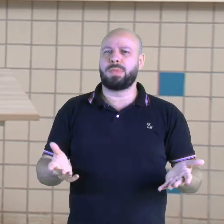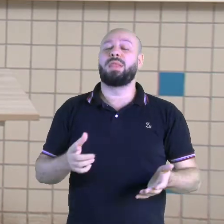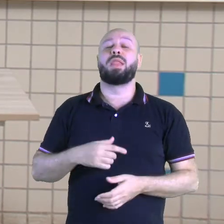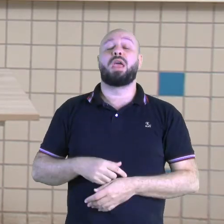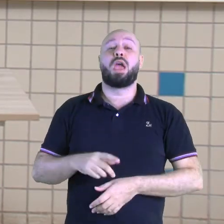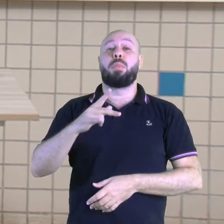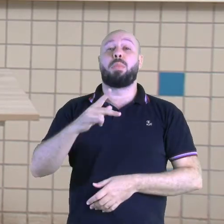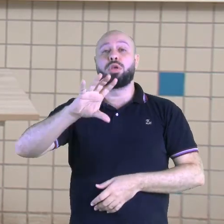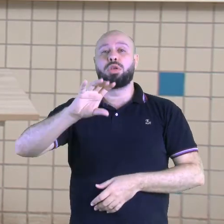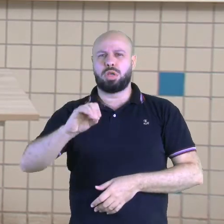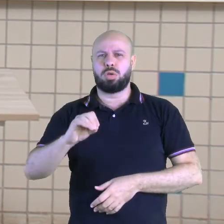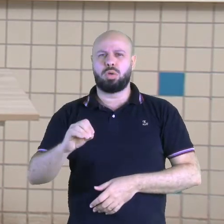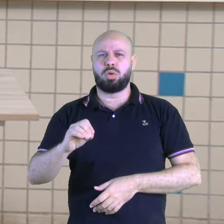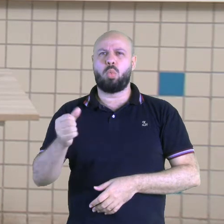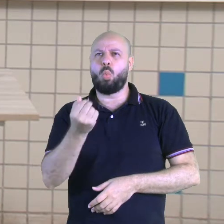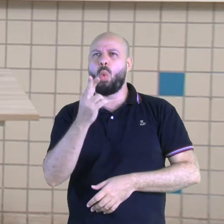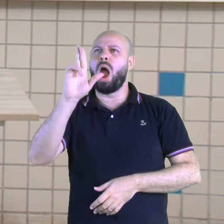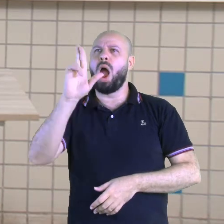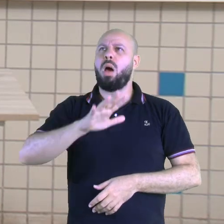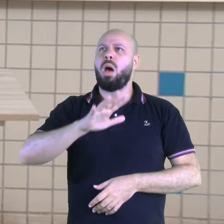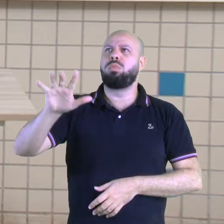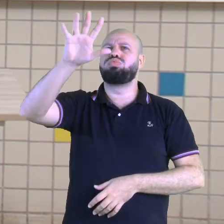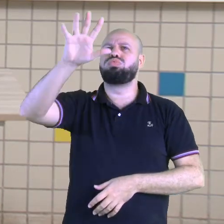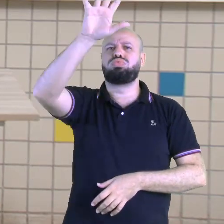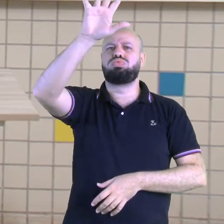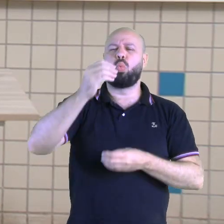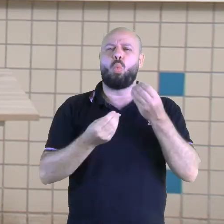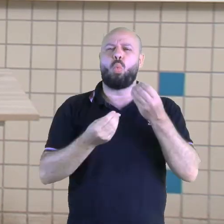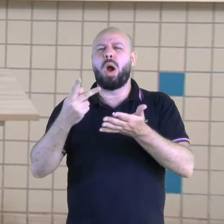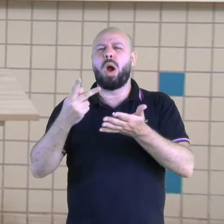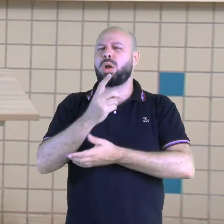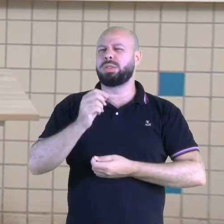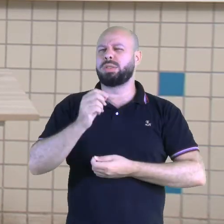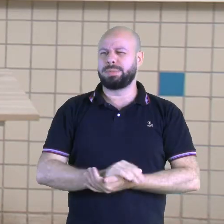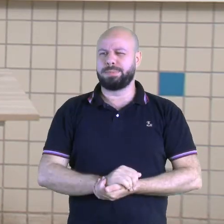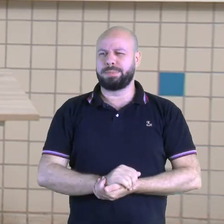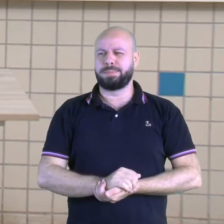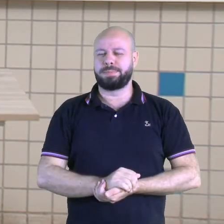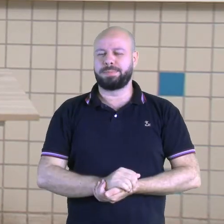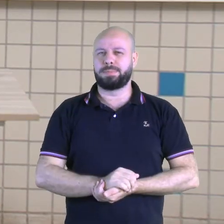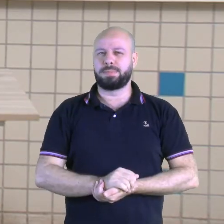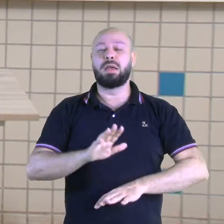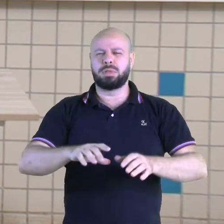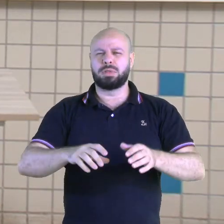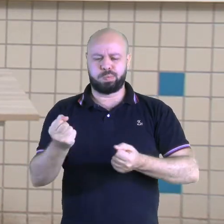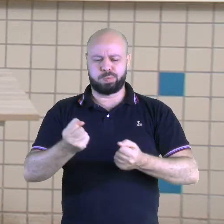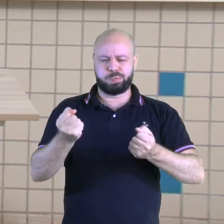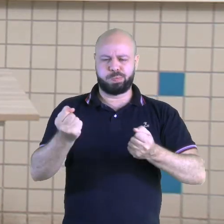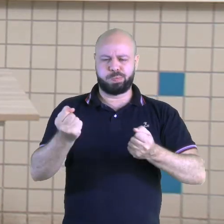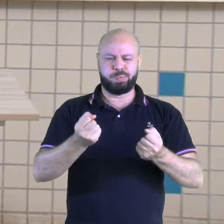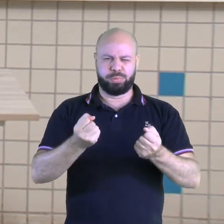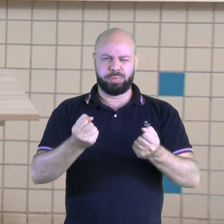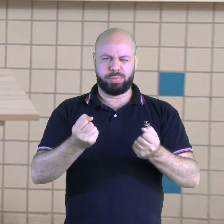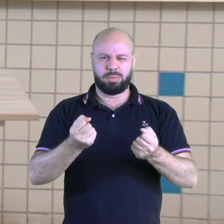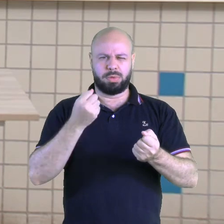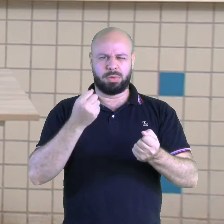do ar. Como que acontece a poluição do ar? Olha só, quando você está dirigindo o carro do papai lá, junto com ele, que vê um